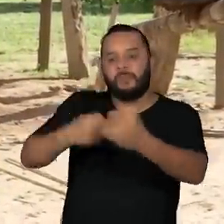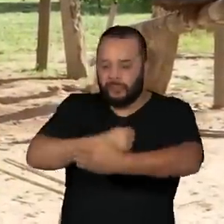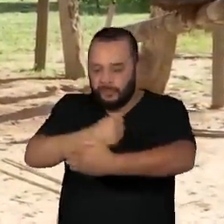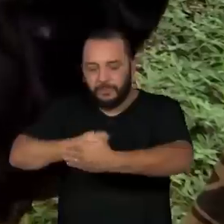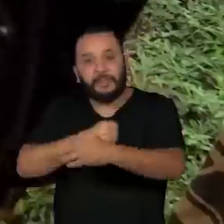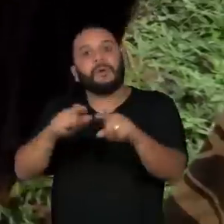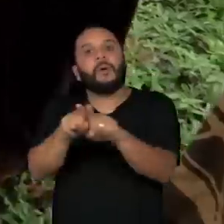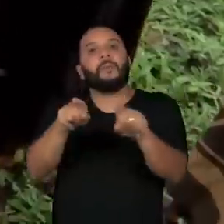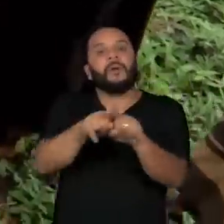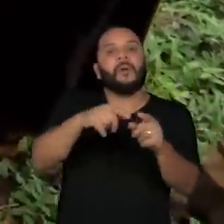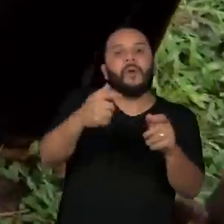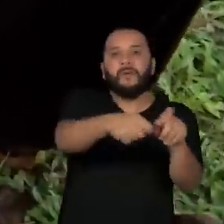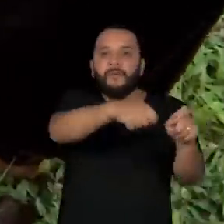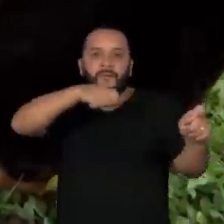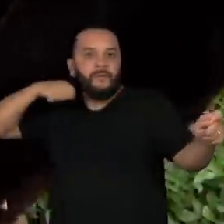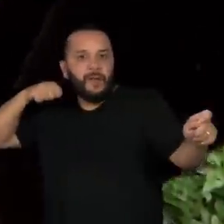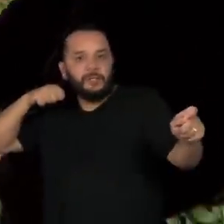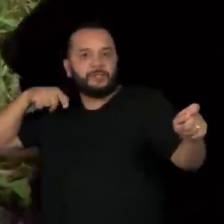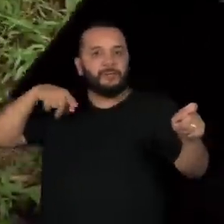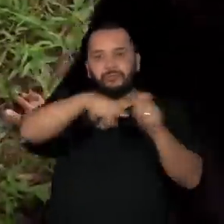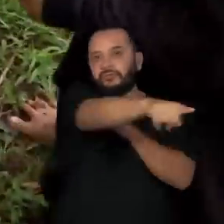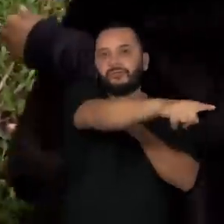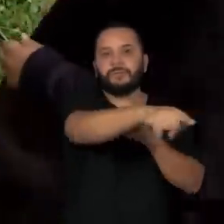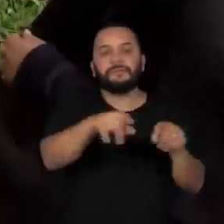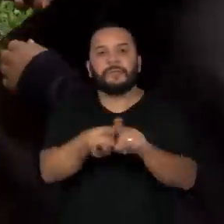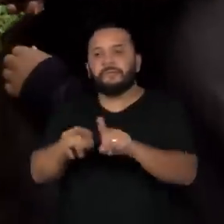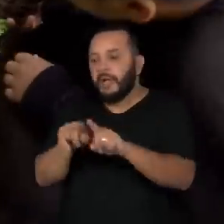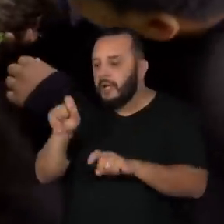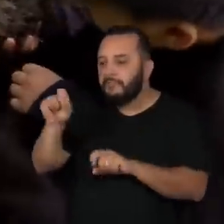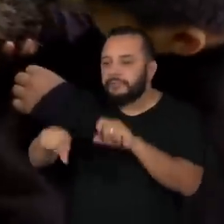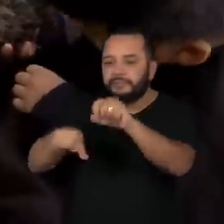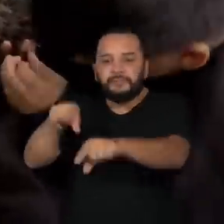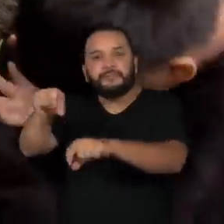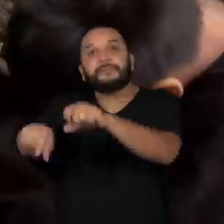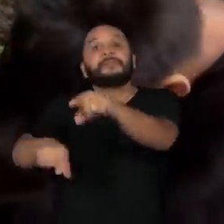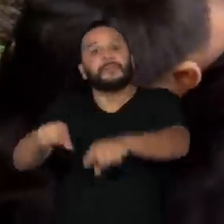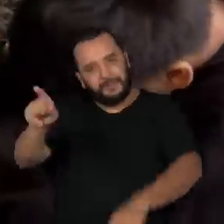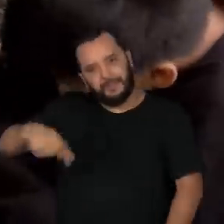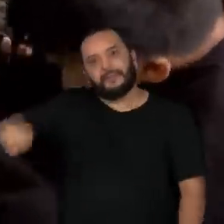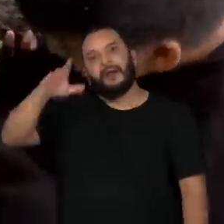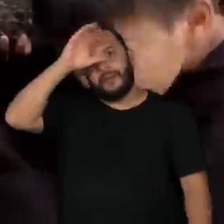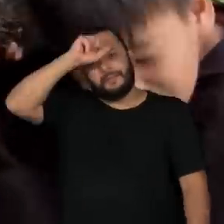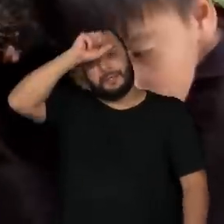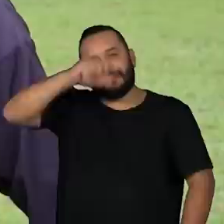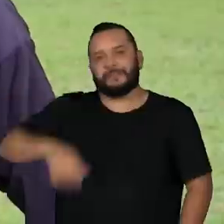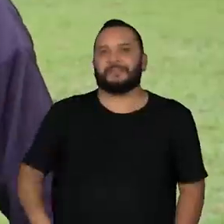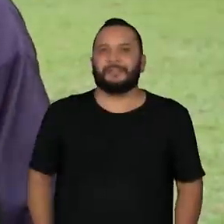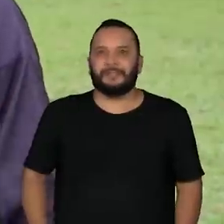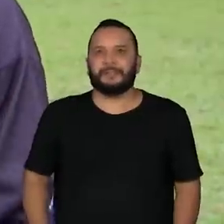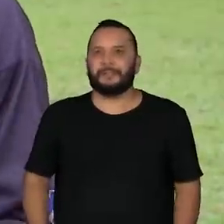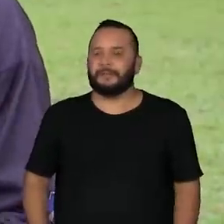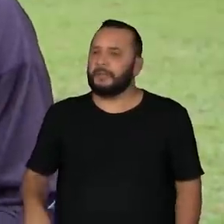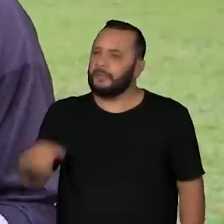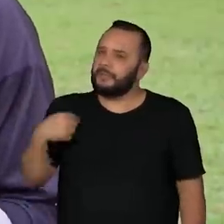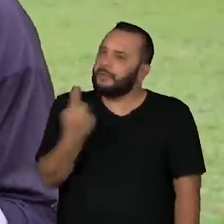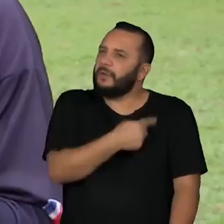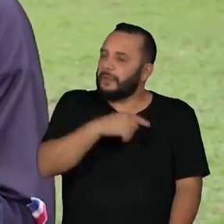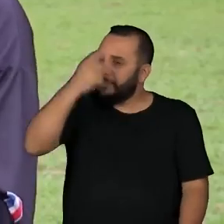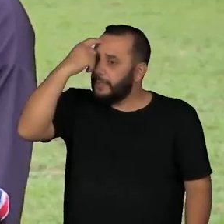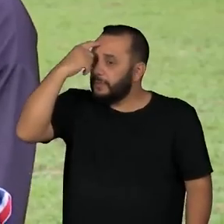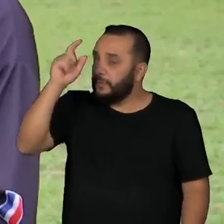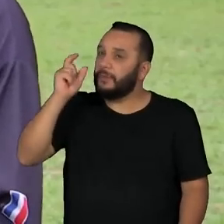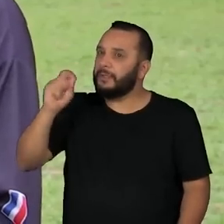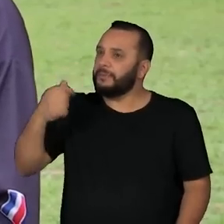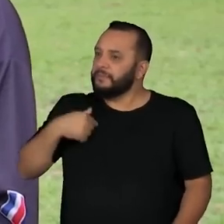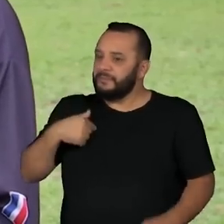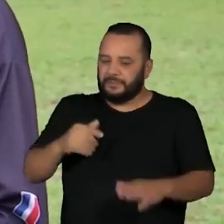flechas, como plantar floresta. Sempre a gente pensou, nossa educação, sempre a gente pensou de o